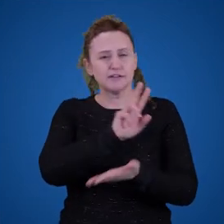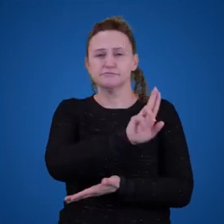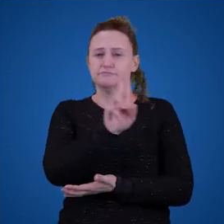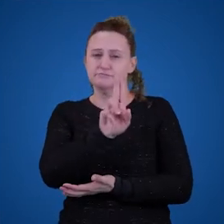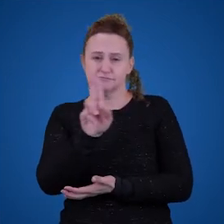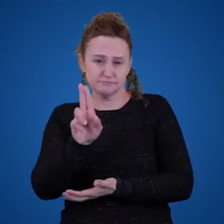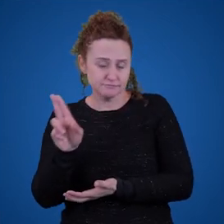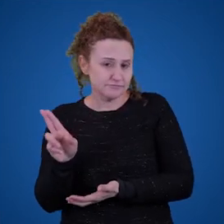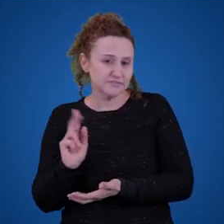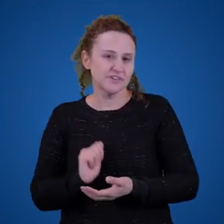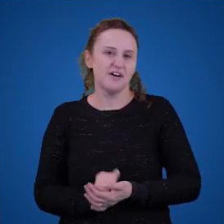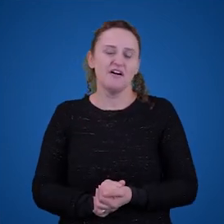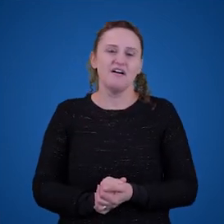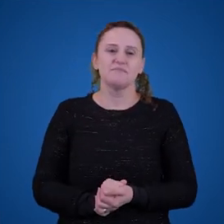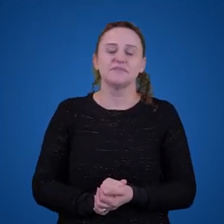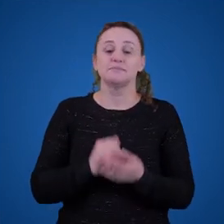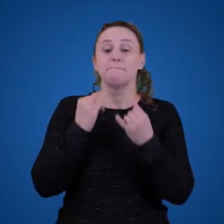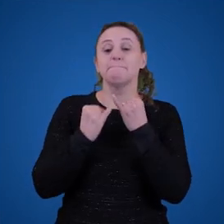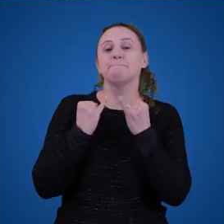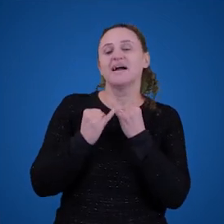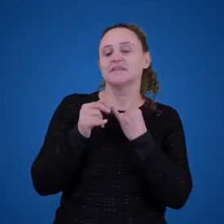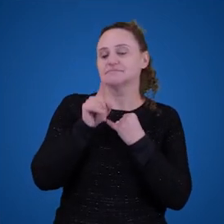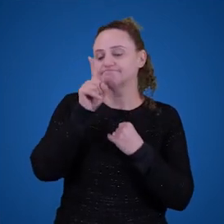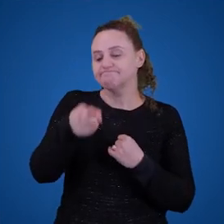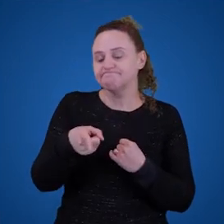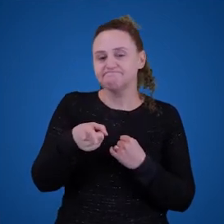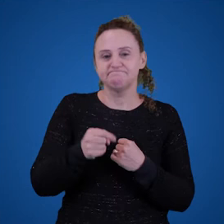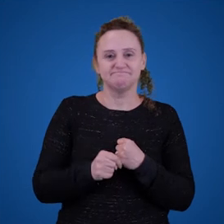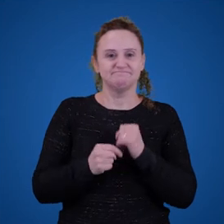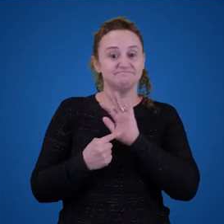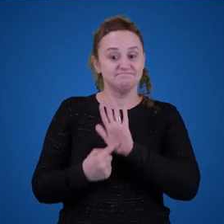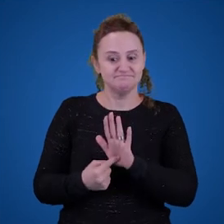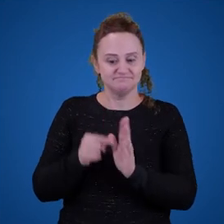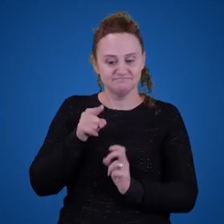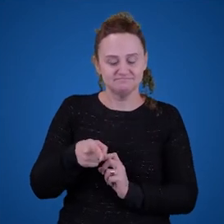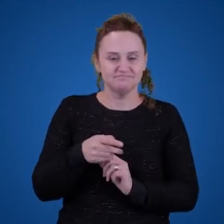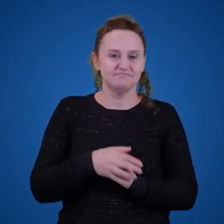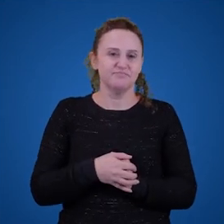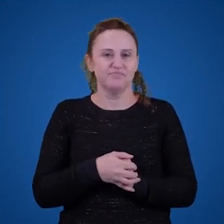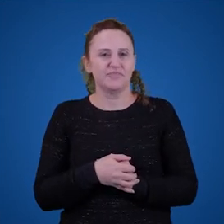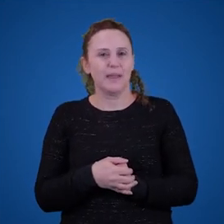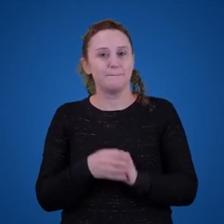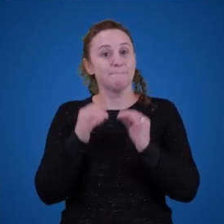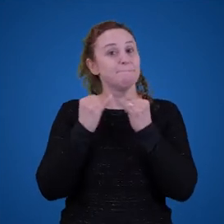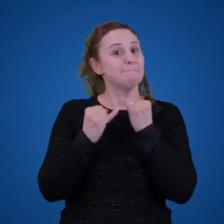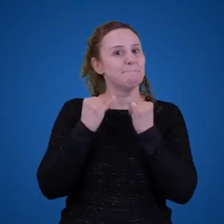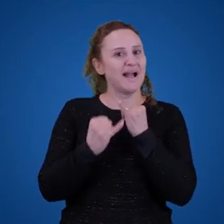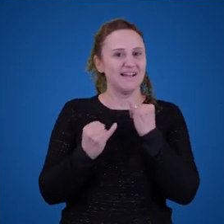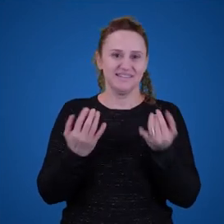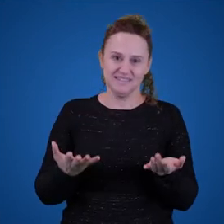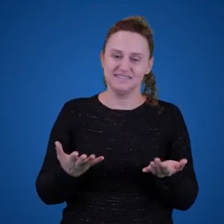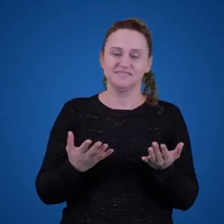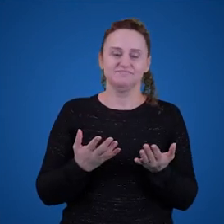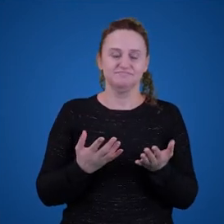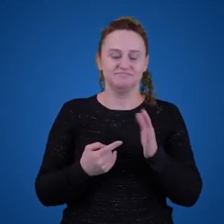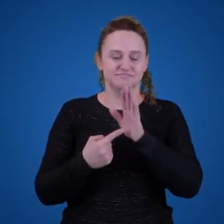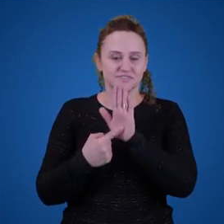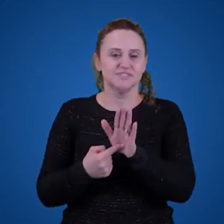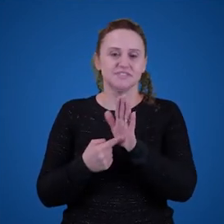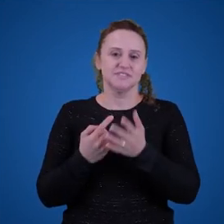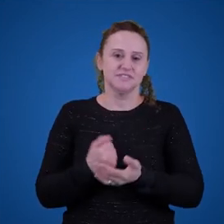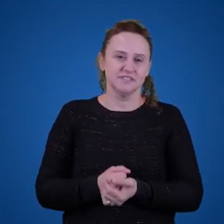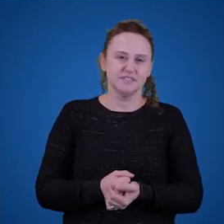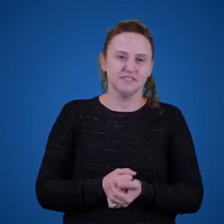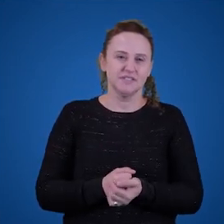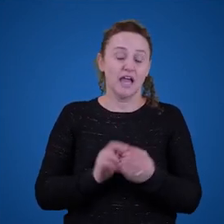apontar. E eu estou usando os nomes aqui, nomes próprios, porque eles são claramente palavras que parecem apontar para objetos, ou seja,